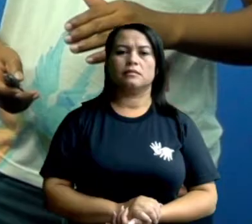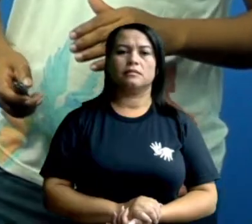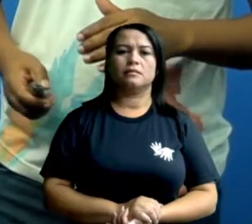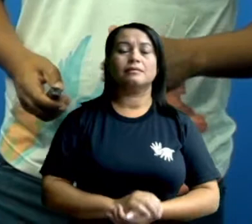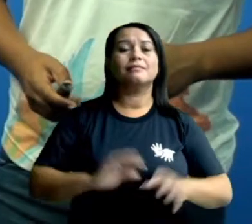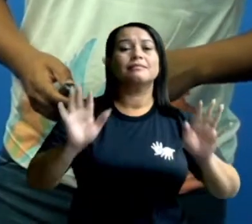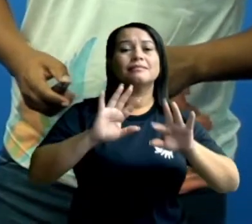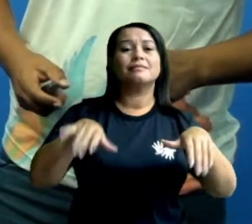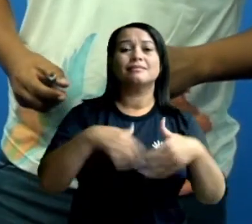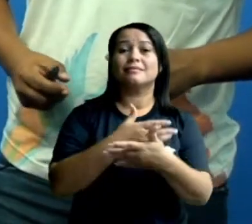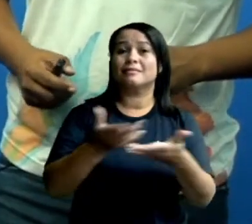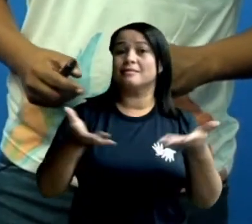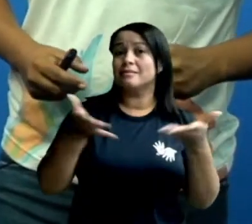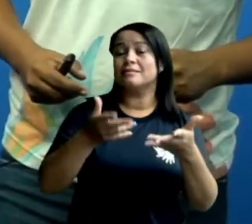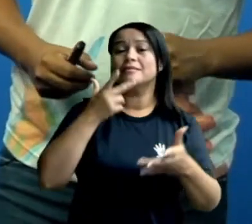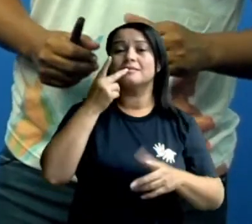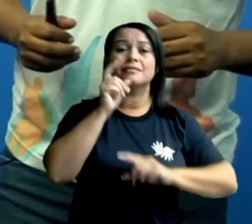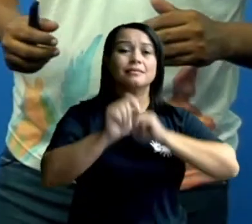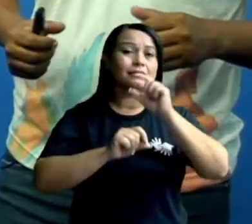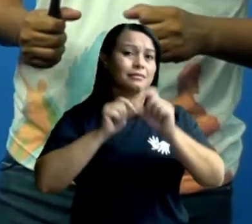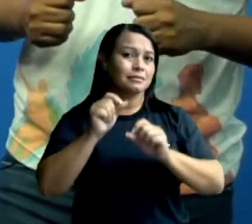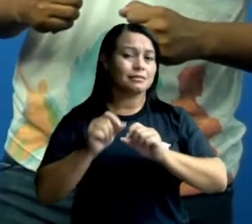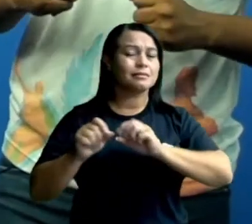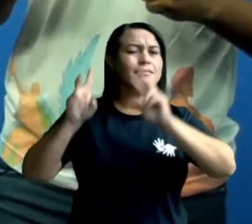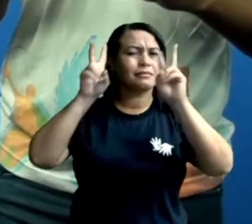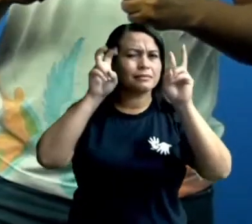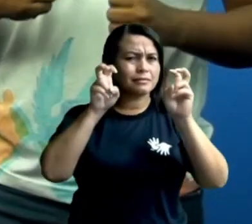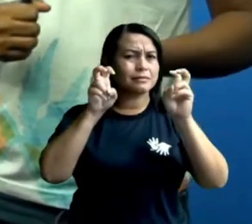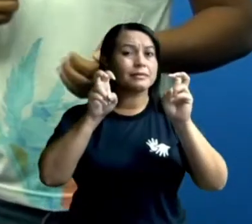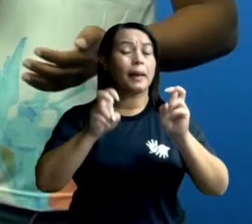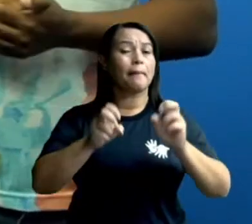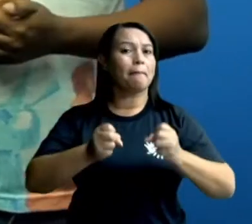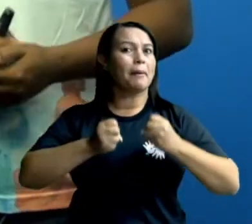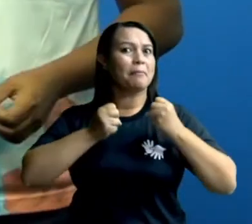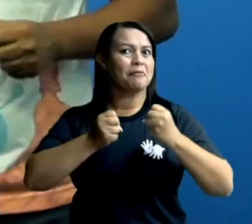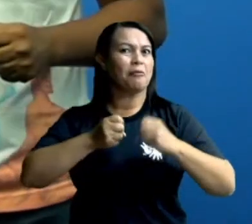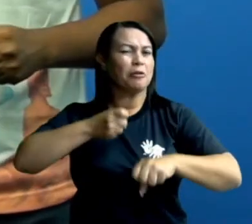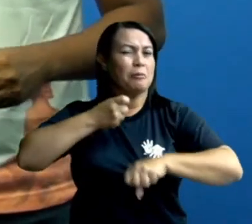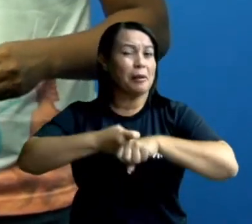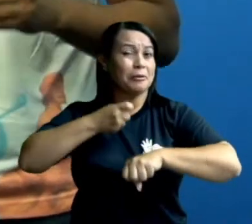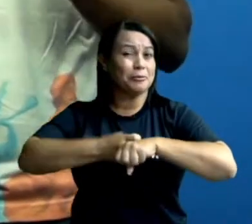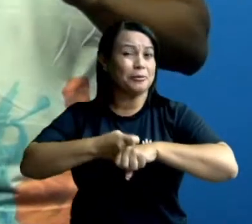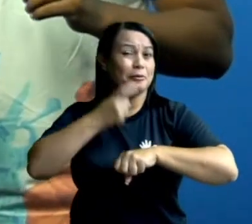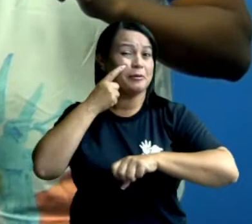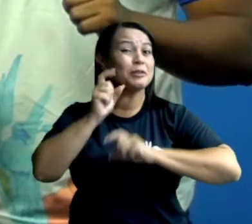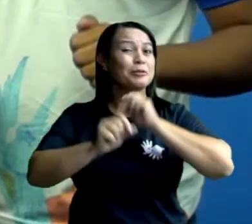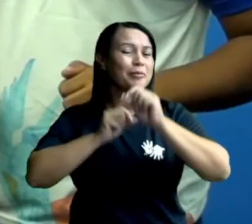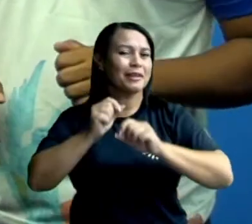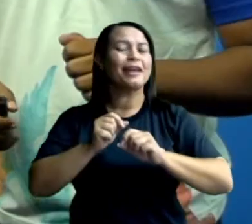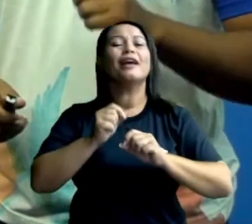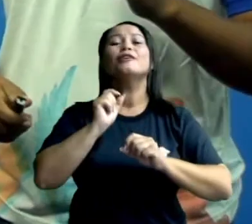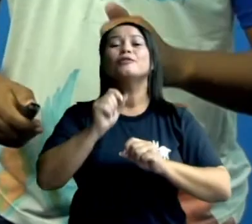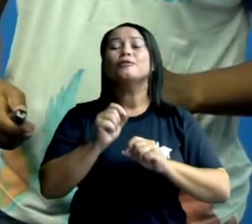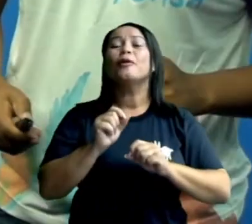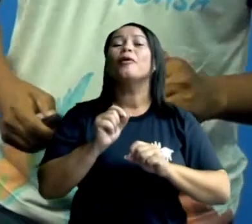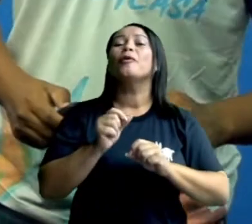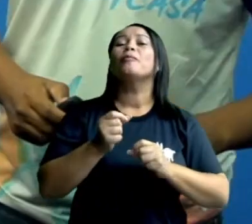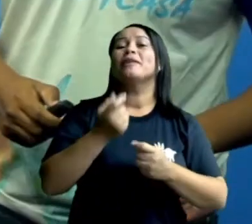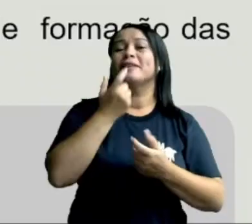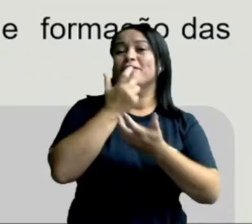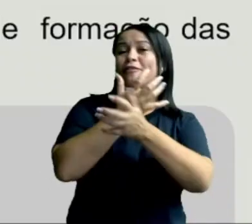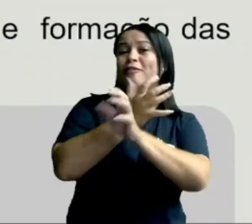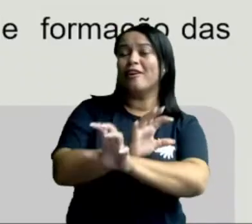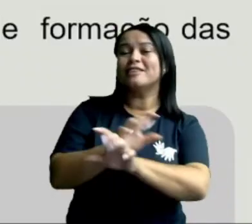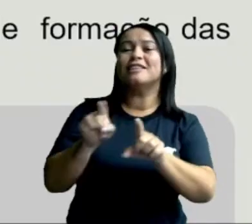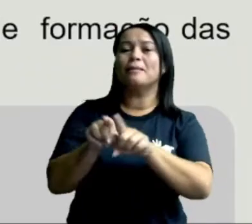Olá pessoal, hoje vamos falar com um assunto bem forte, bem duro, bem rígido. Vamos falar sobre fósseis e rochas.